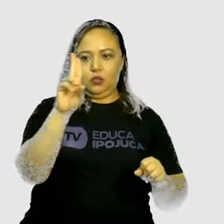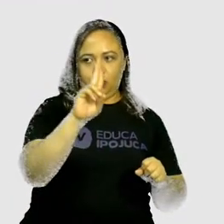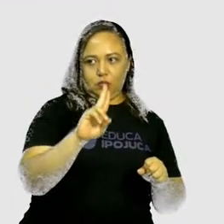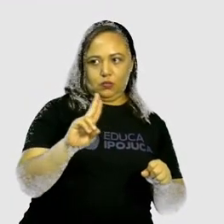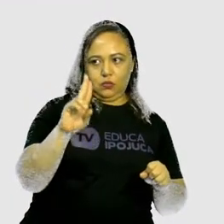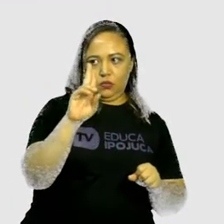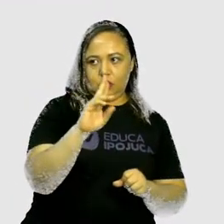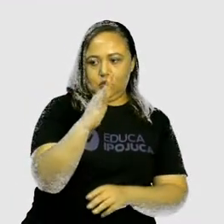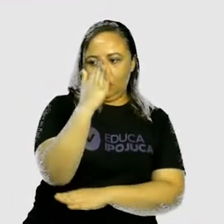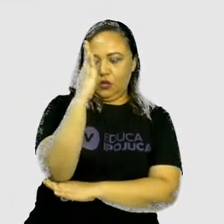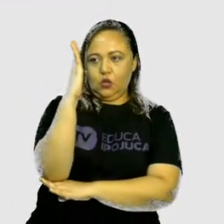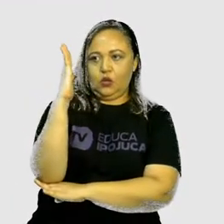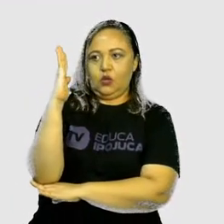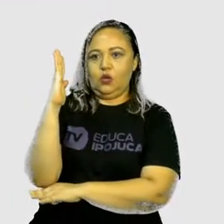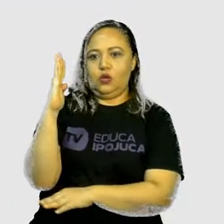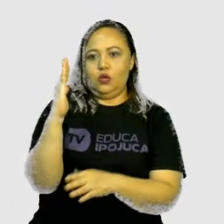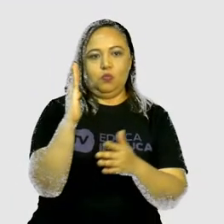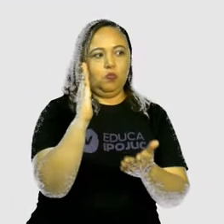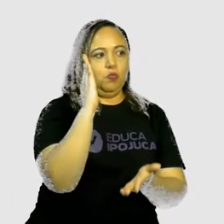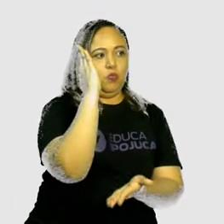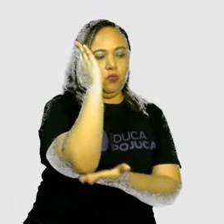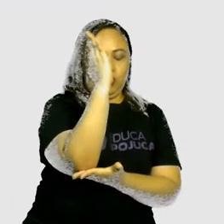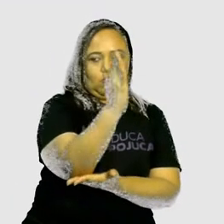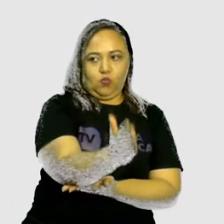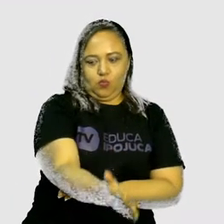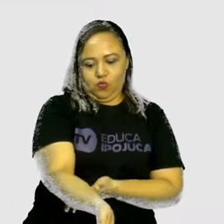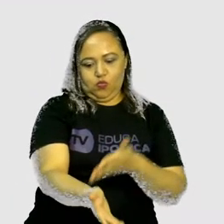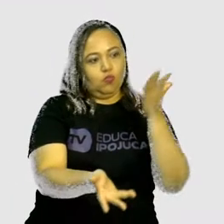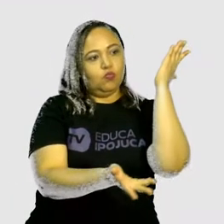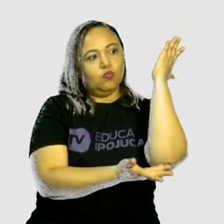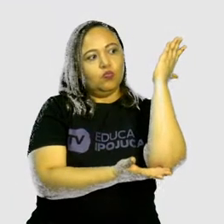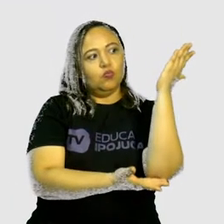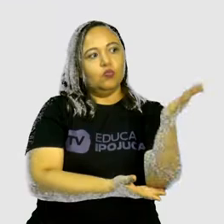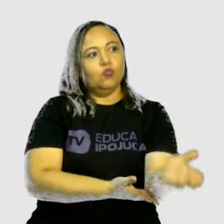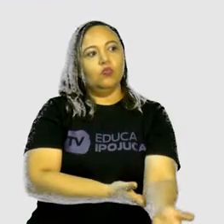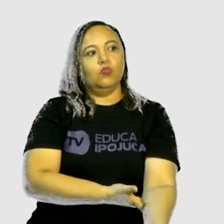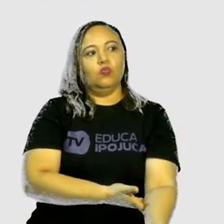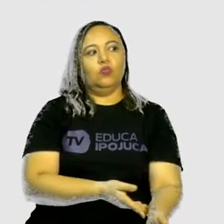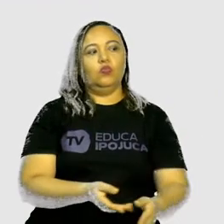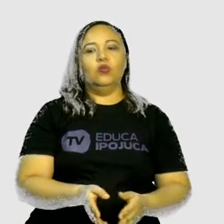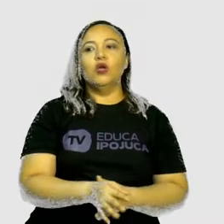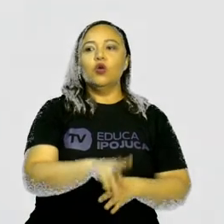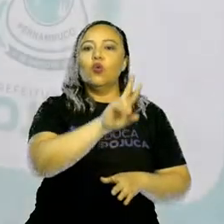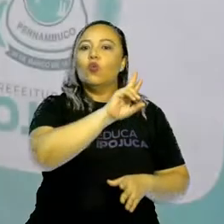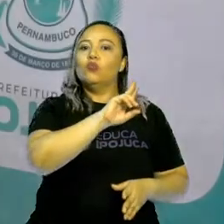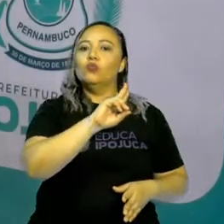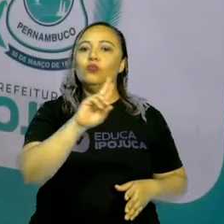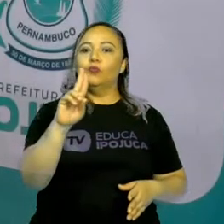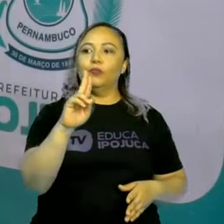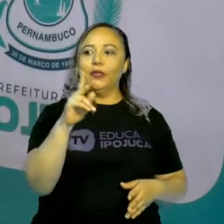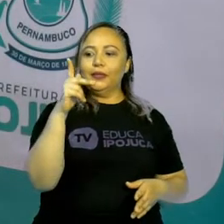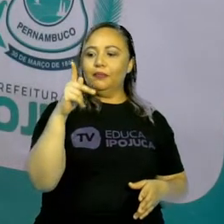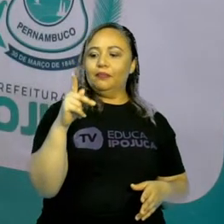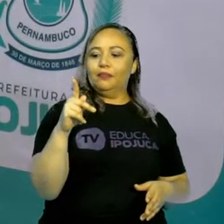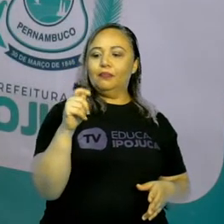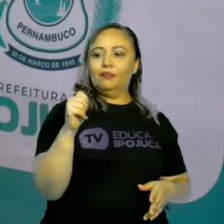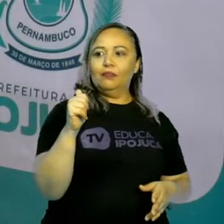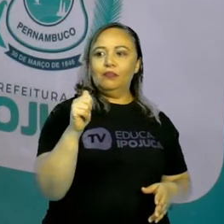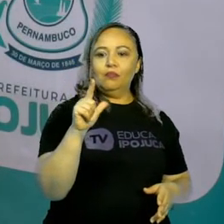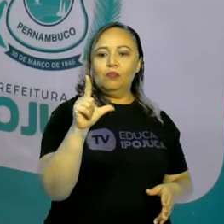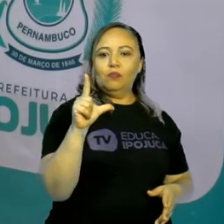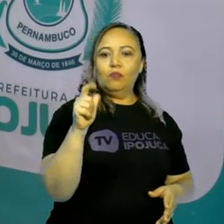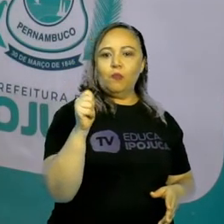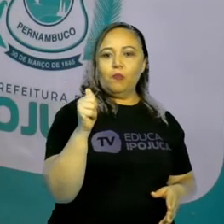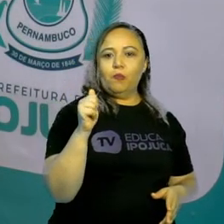A grande maioria das pessoas, das casas, são palafitas, construídas